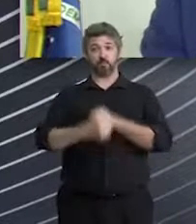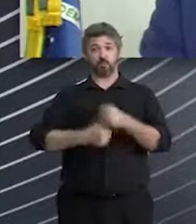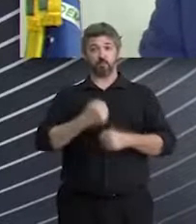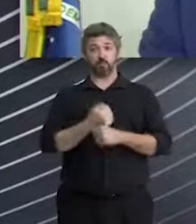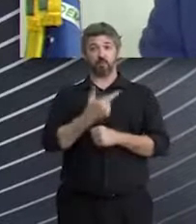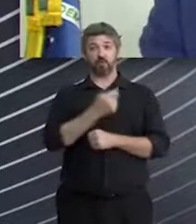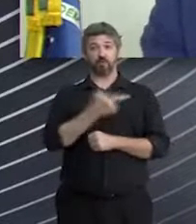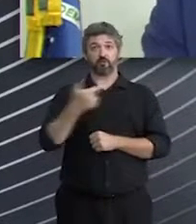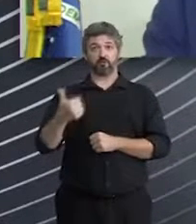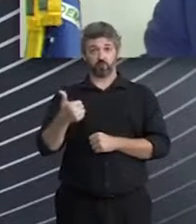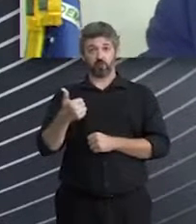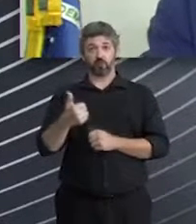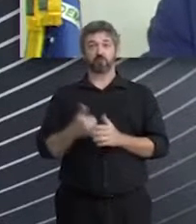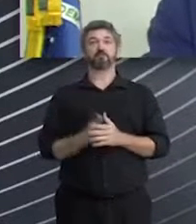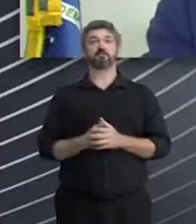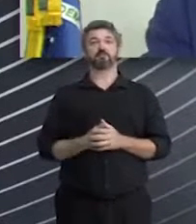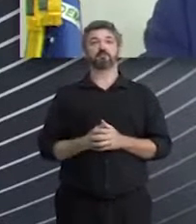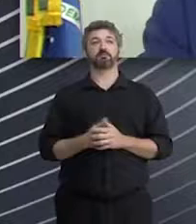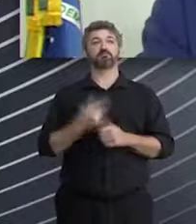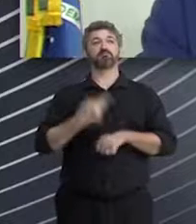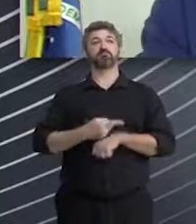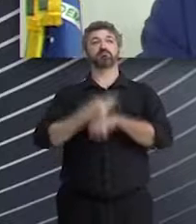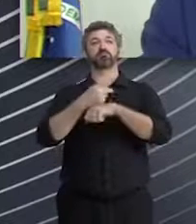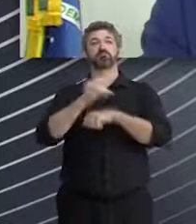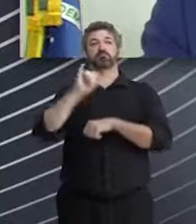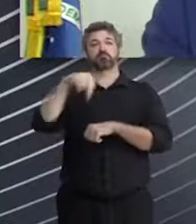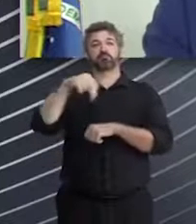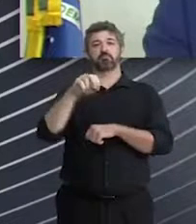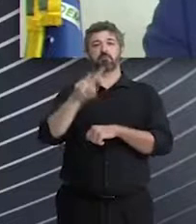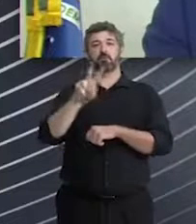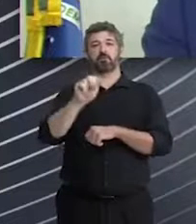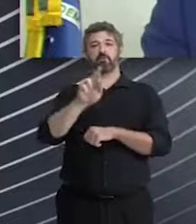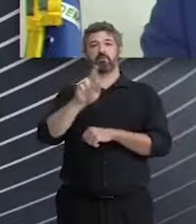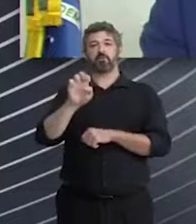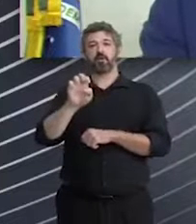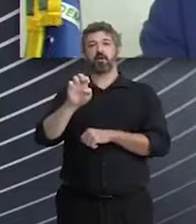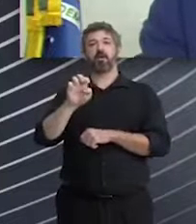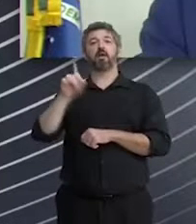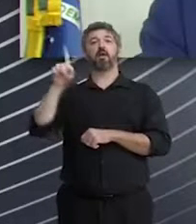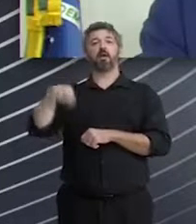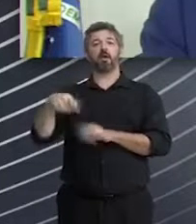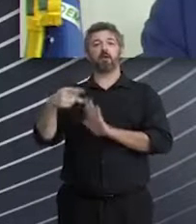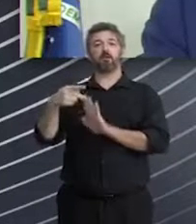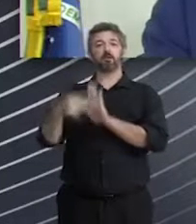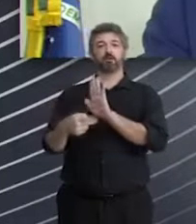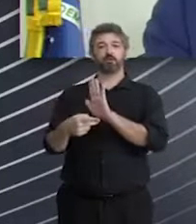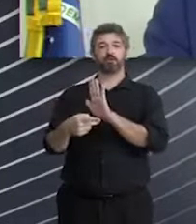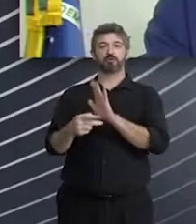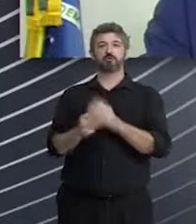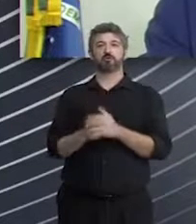ano de 2021, o prêmio Inovare vai para a prática